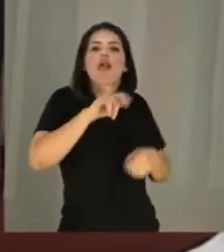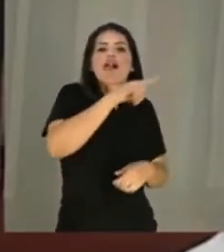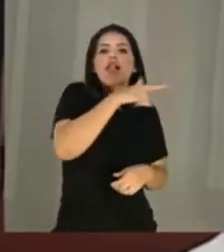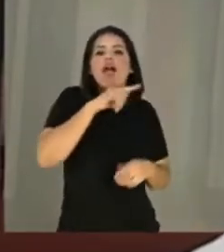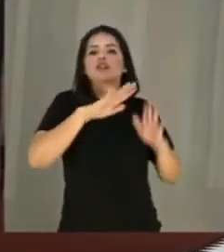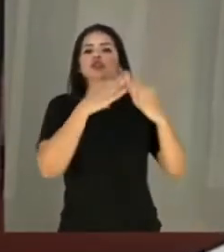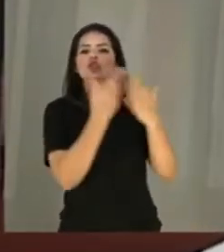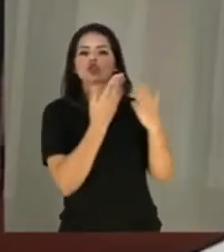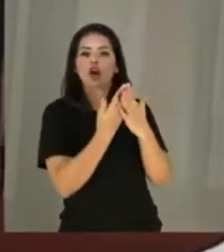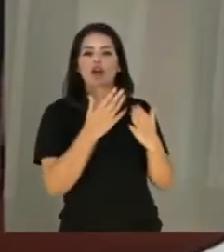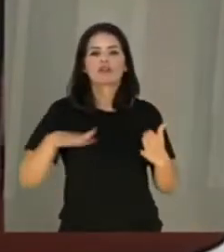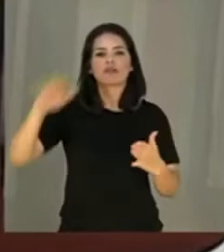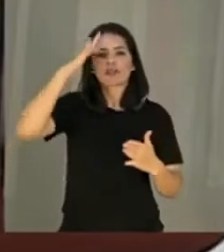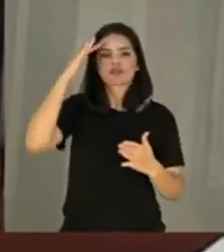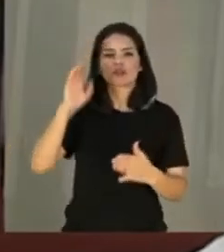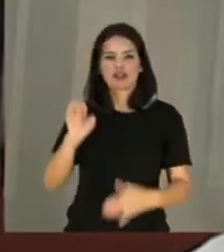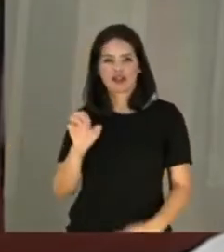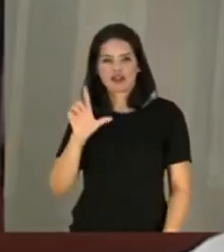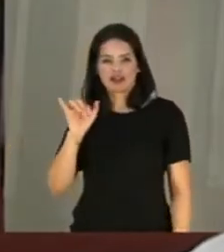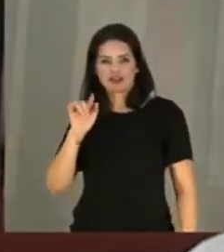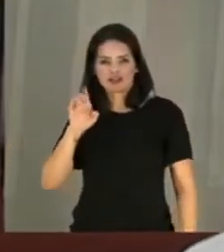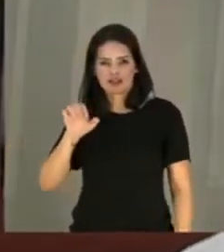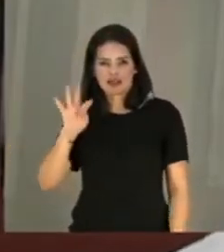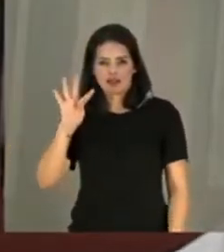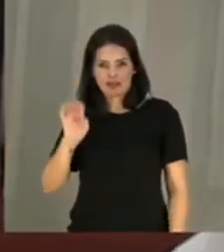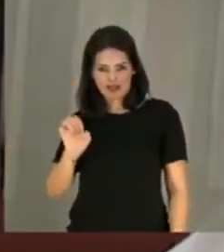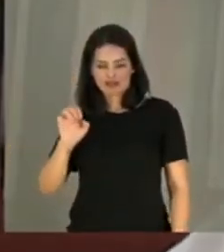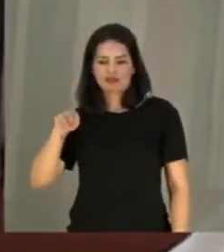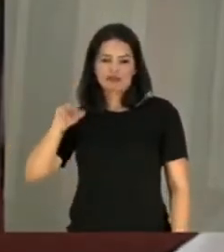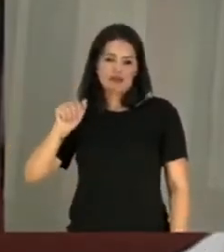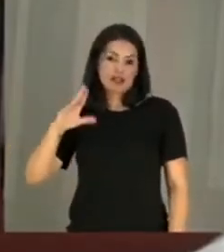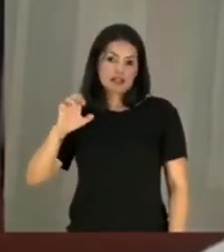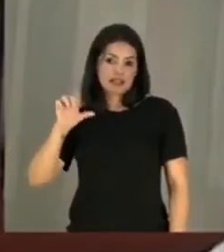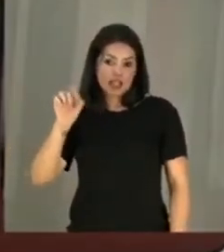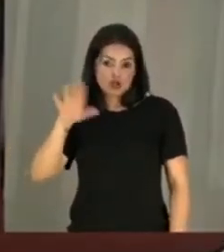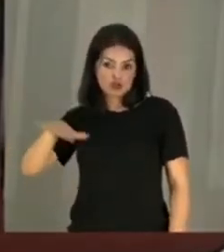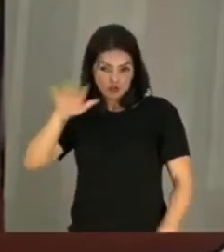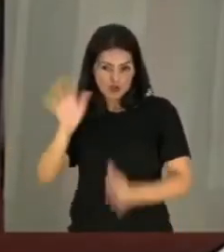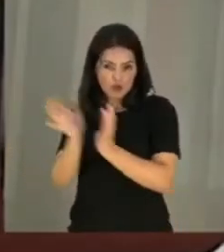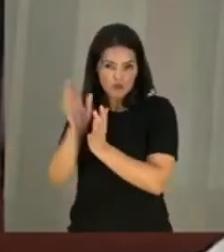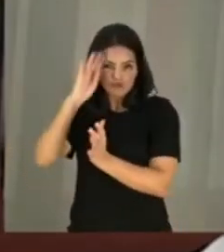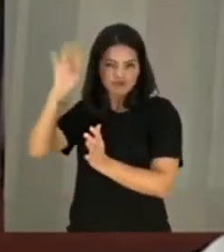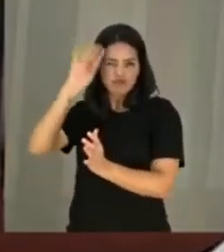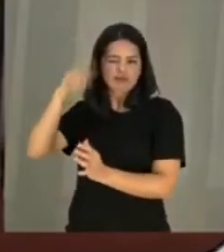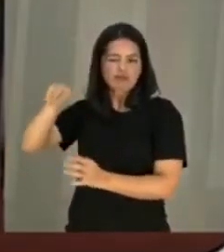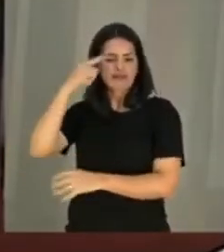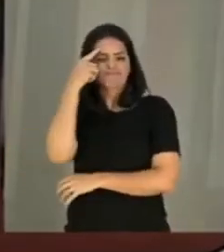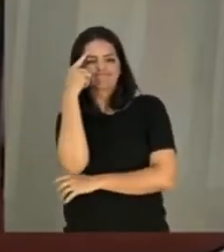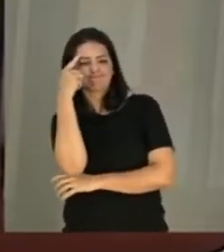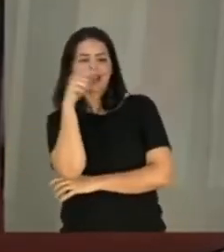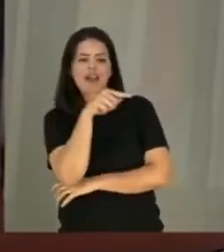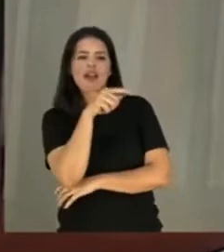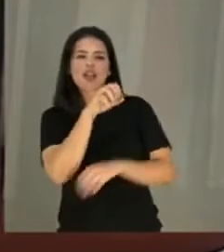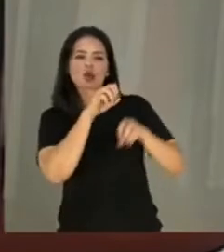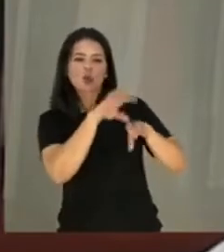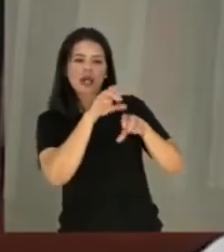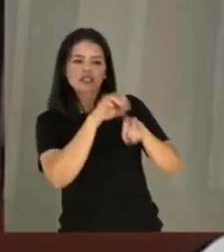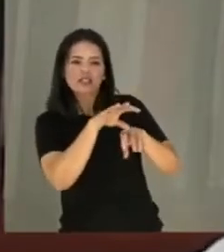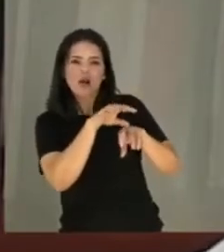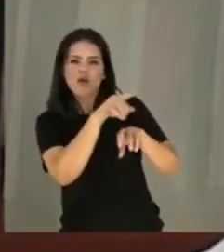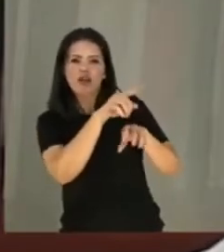pensado por pesquisadoras como Elizabeth Macedo e Alice Cavineiro Lopes, como uma dinâmica de redução da educação ao ensino.